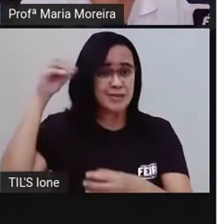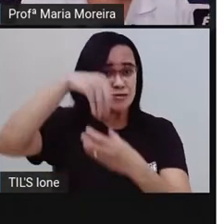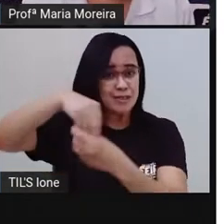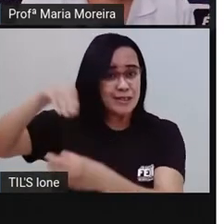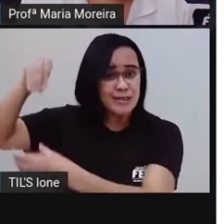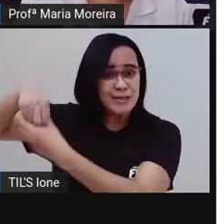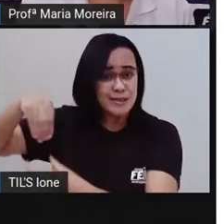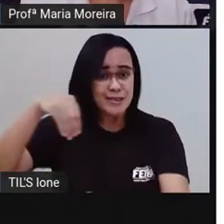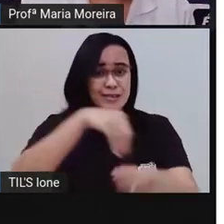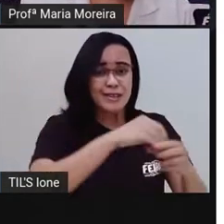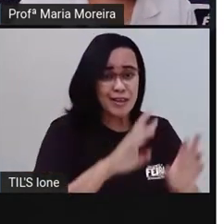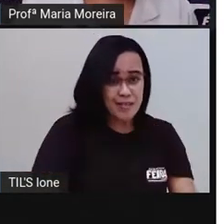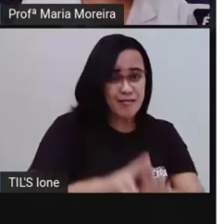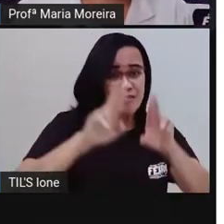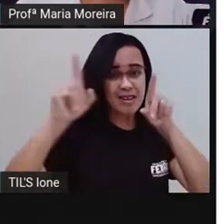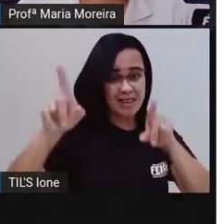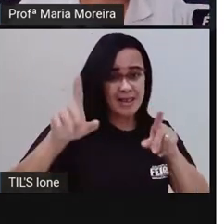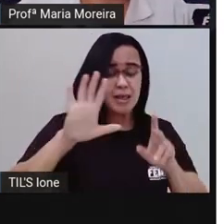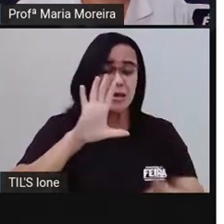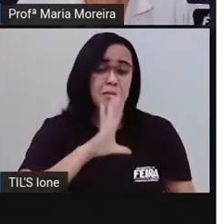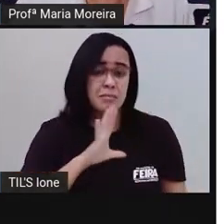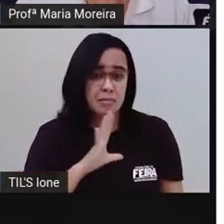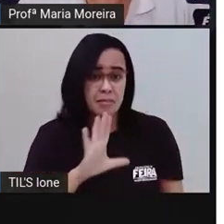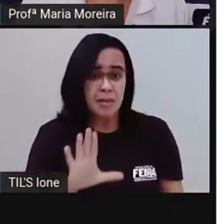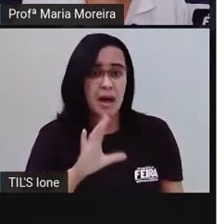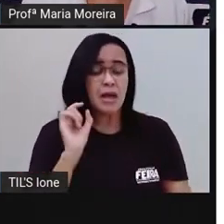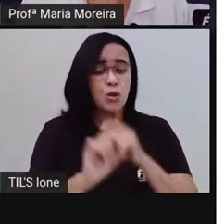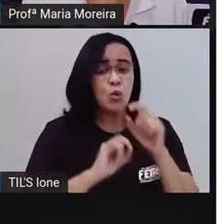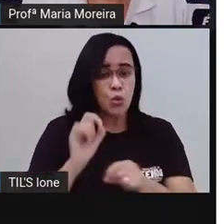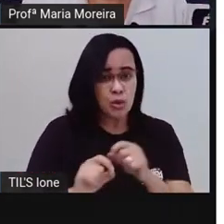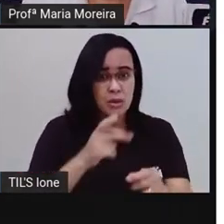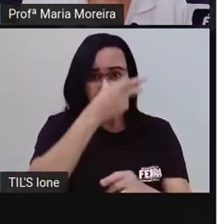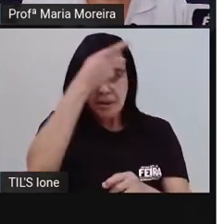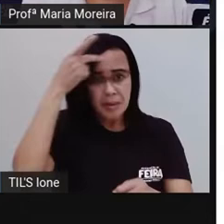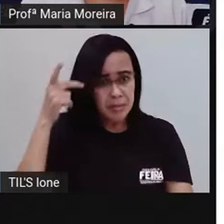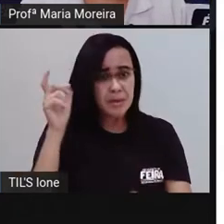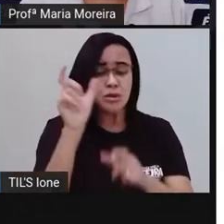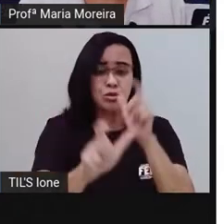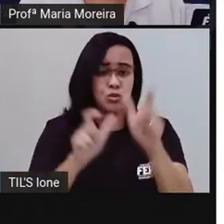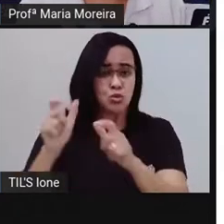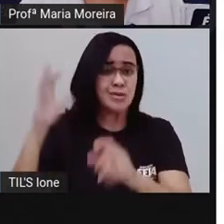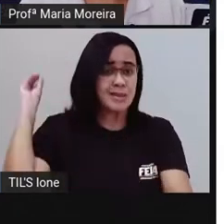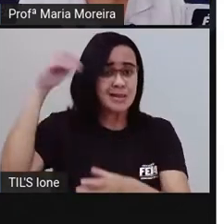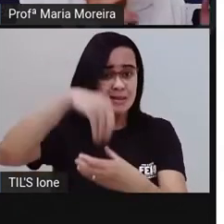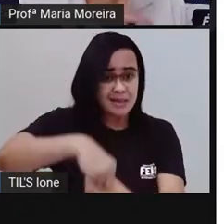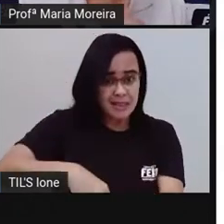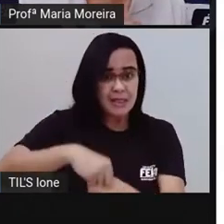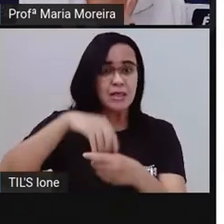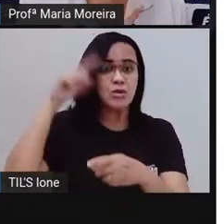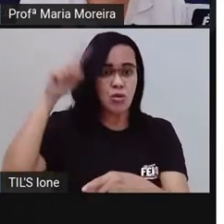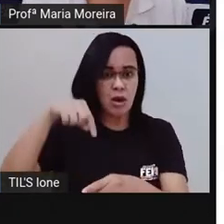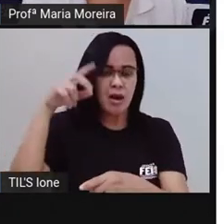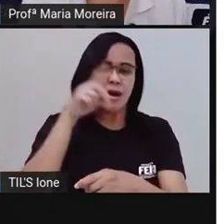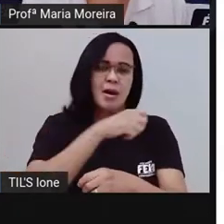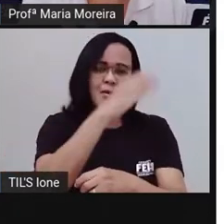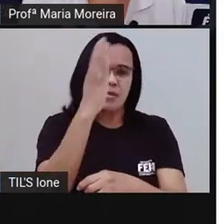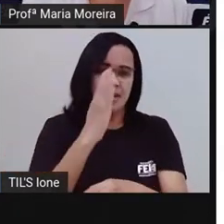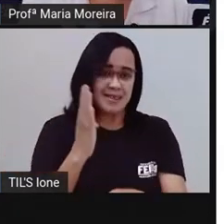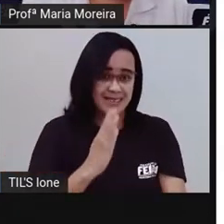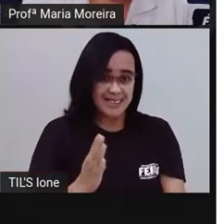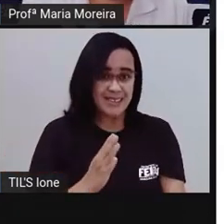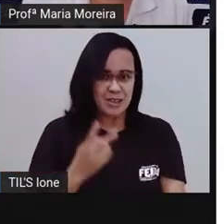que diferente, né? Mas todo mundo está onde? No mesmo país. E aí a gente dá uma olhada lá para o Norte e faz,